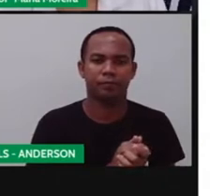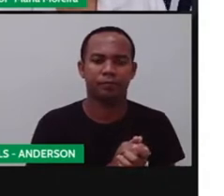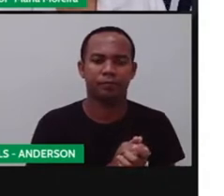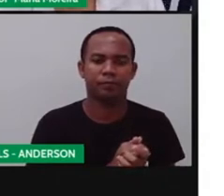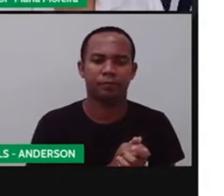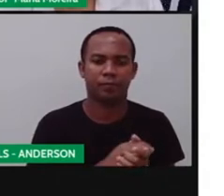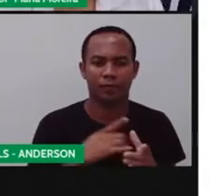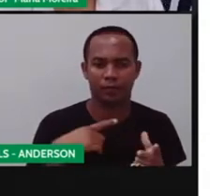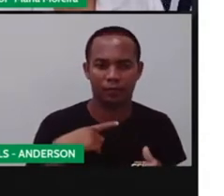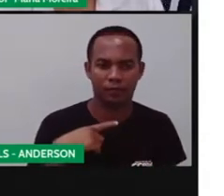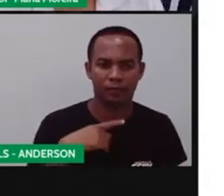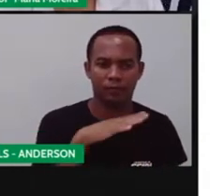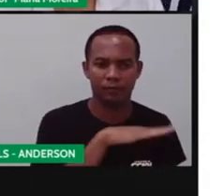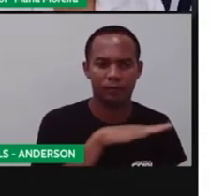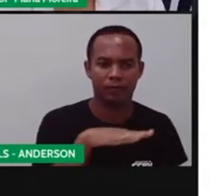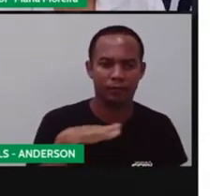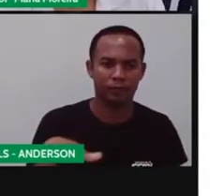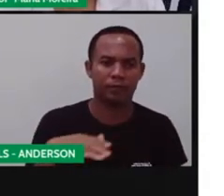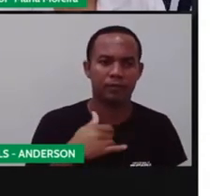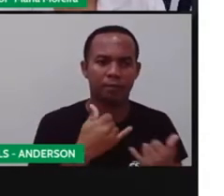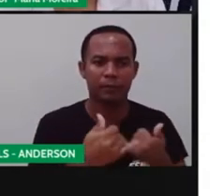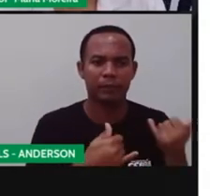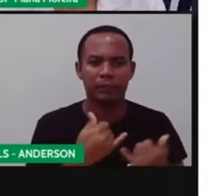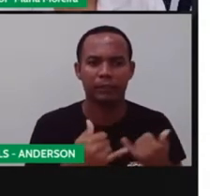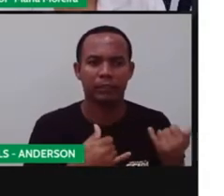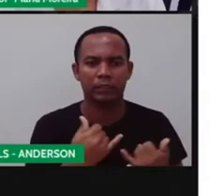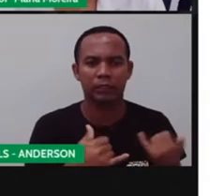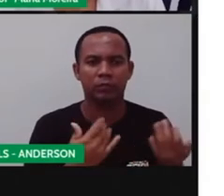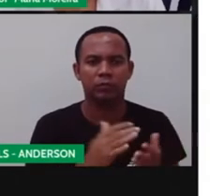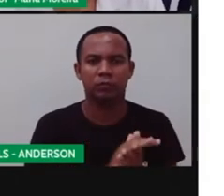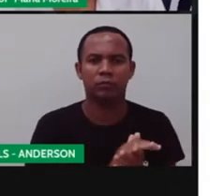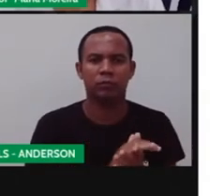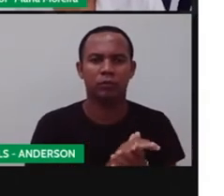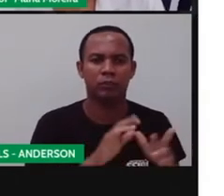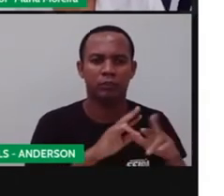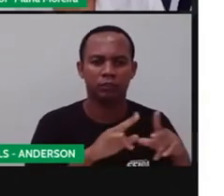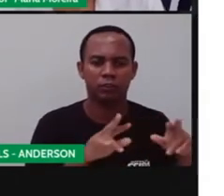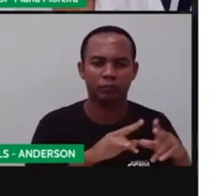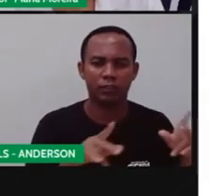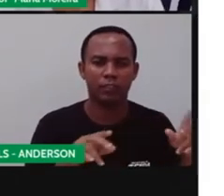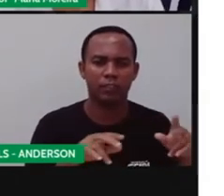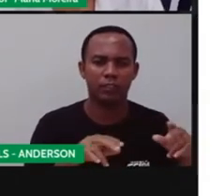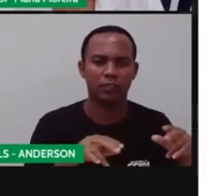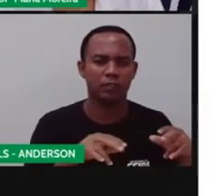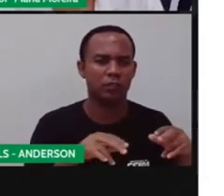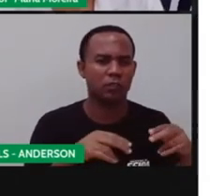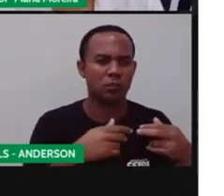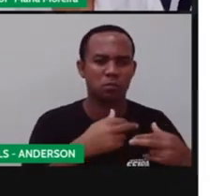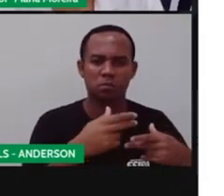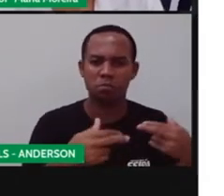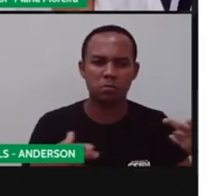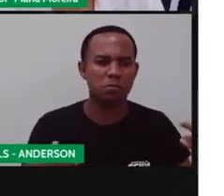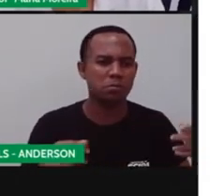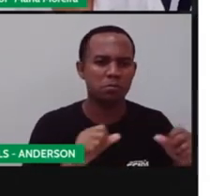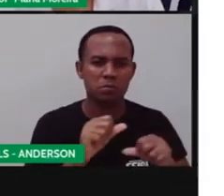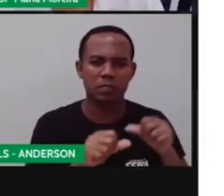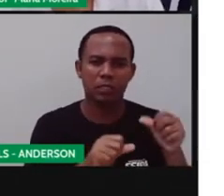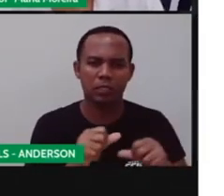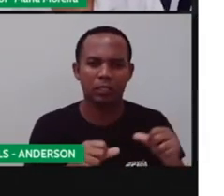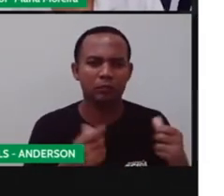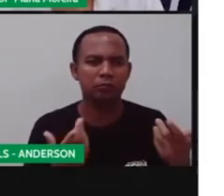E aí temos crianças, né? Brincando com... Alguns com materiais construídos por elas, o binóculo aí,